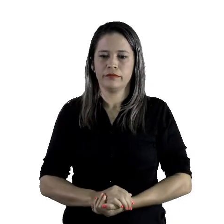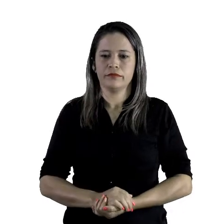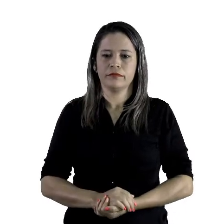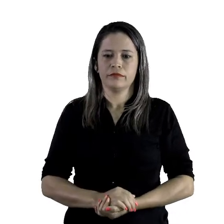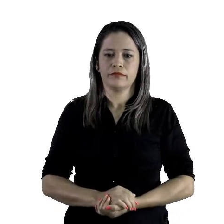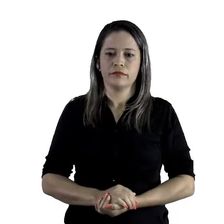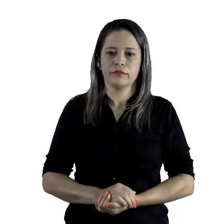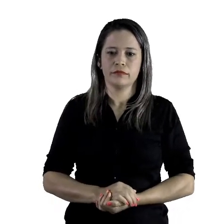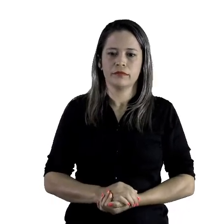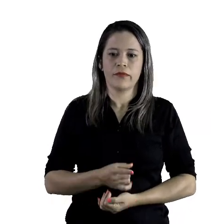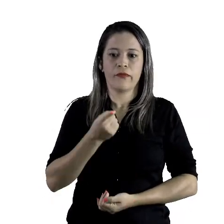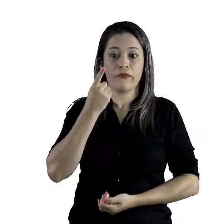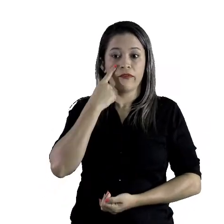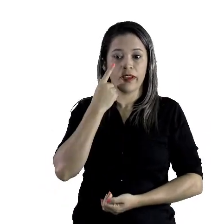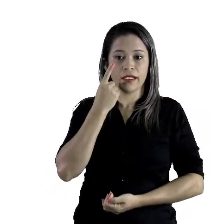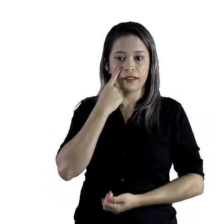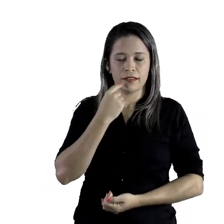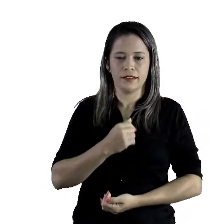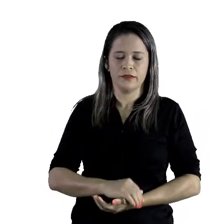Veja.